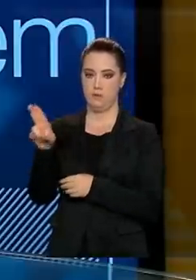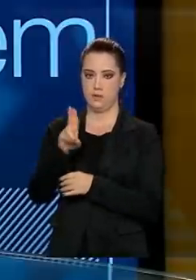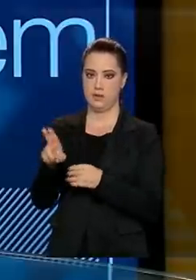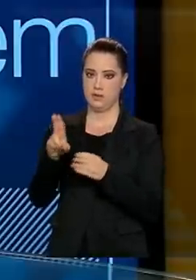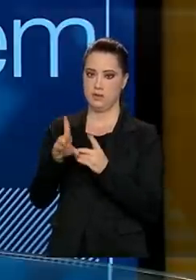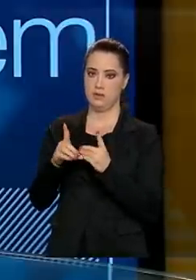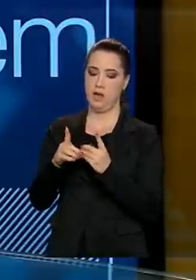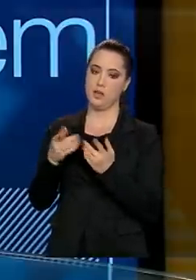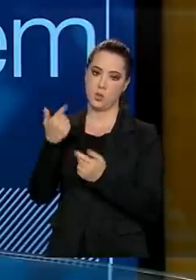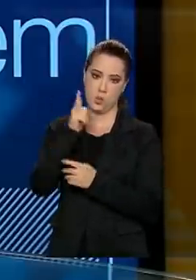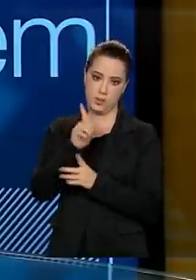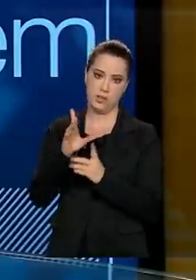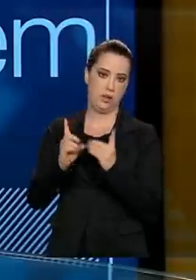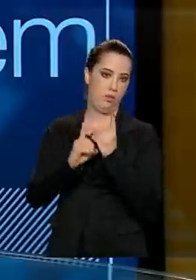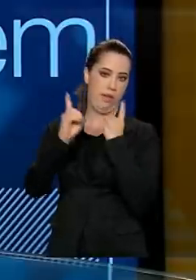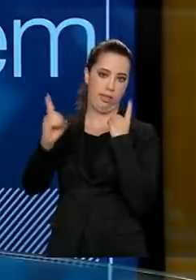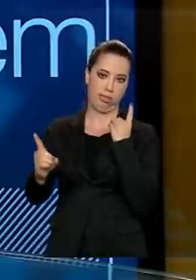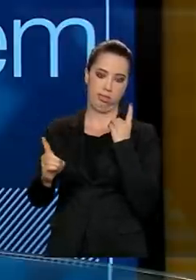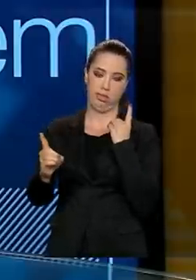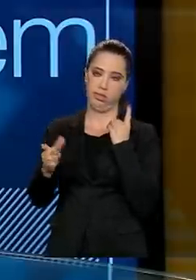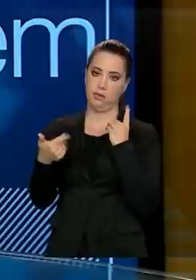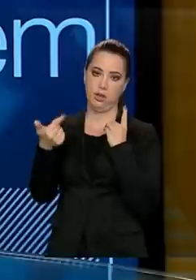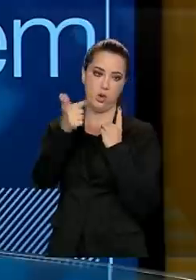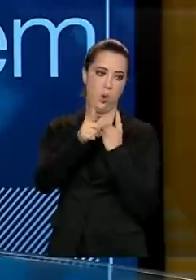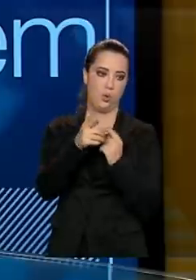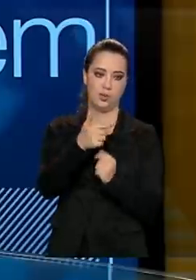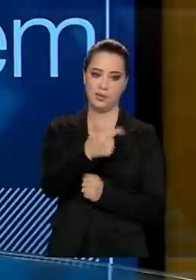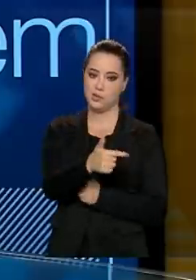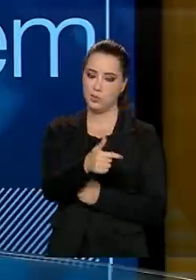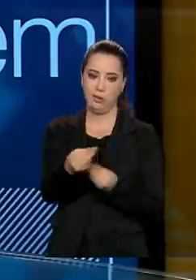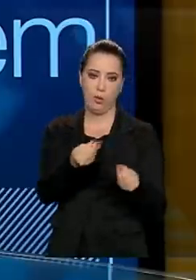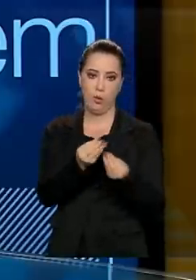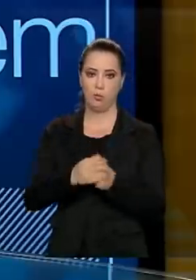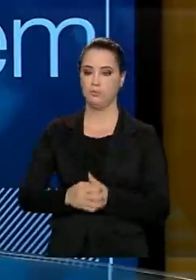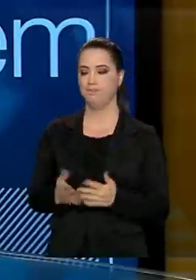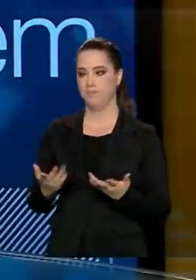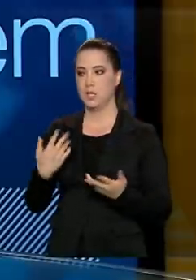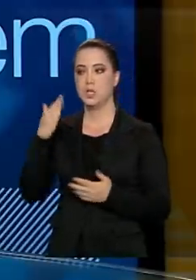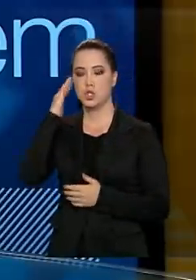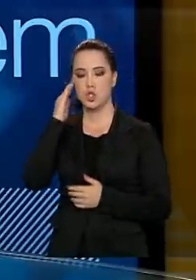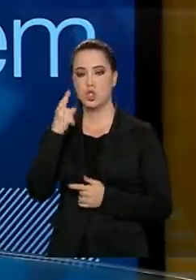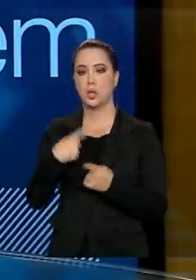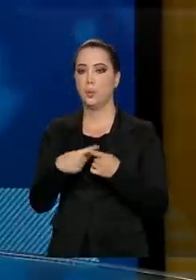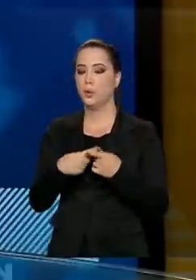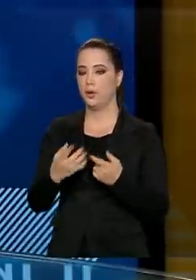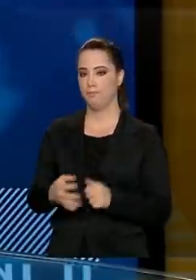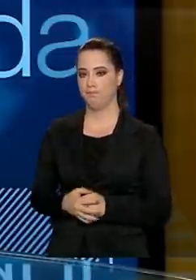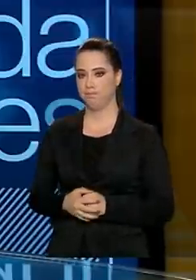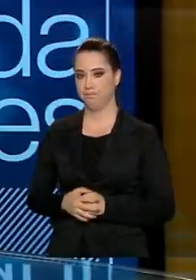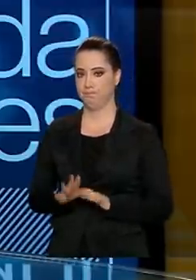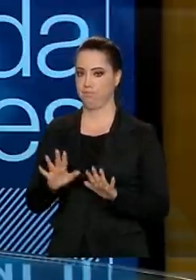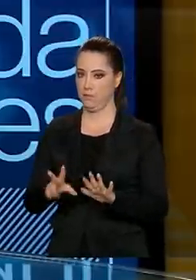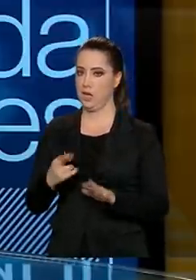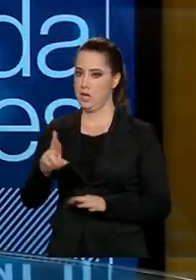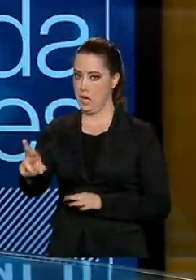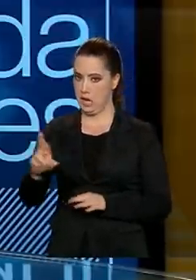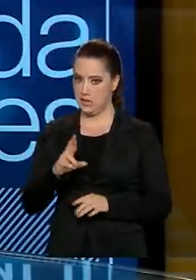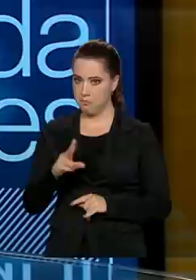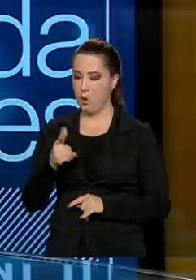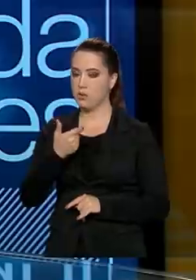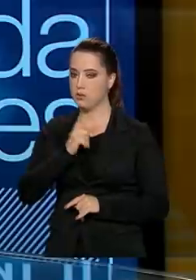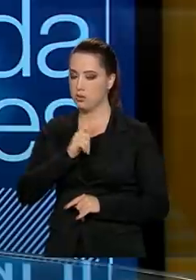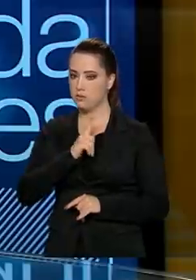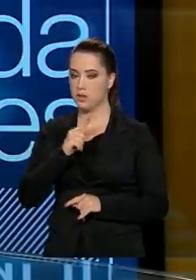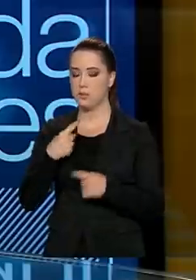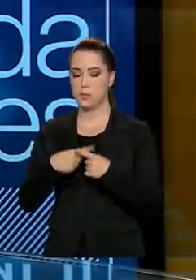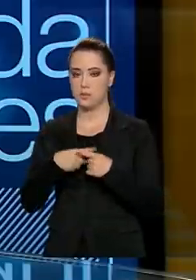remota e outras não, nós fomos entender por que algumas estavam demorando a retornar. E aí, o retorno que nós tivemos é que